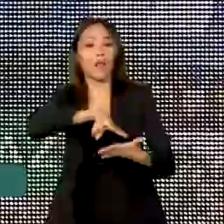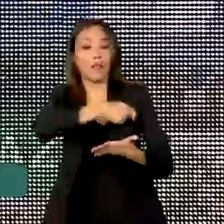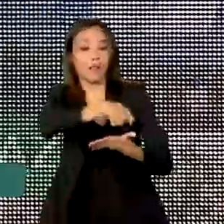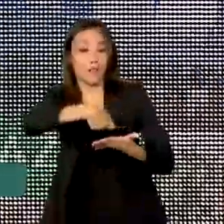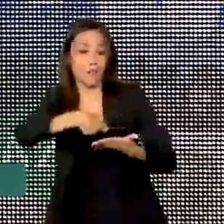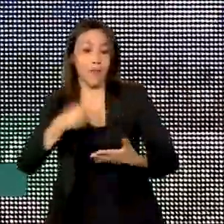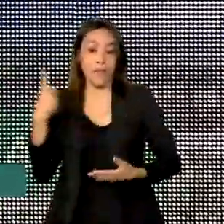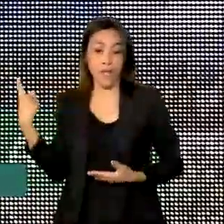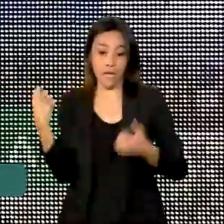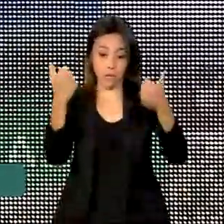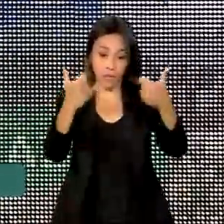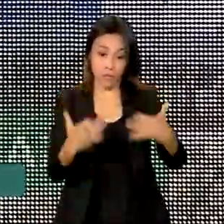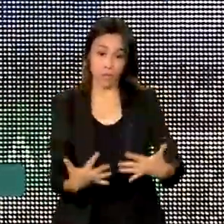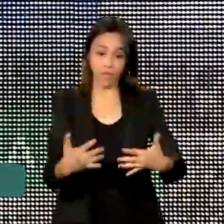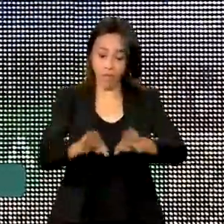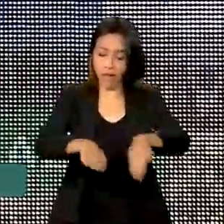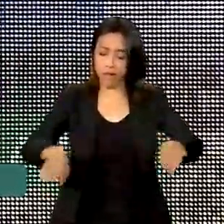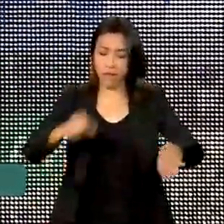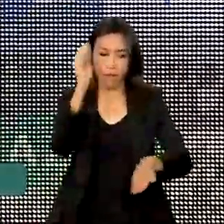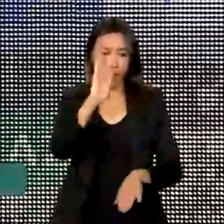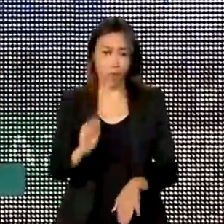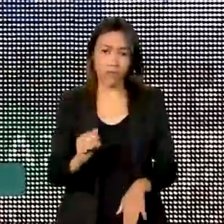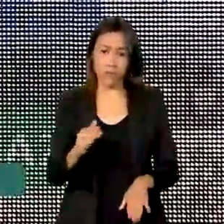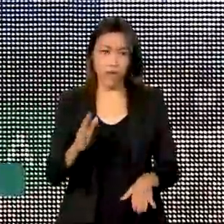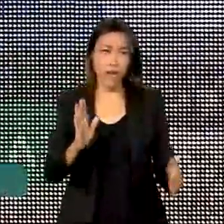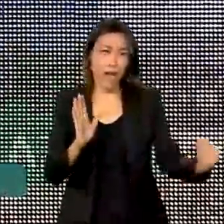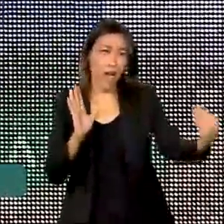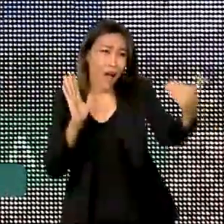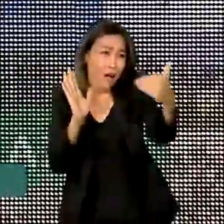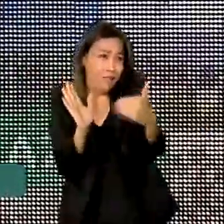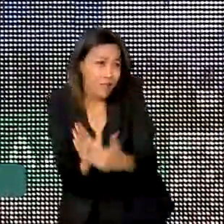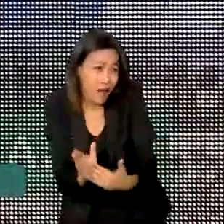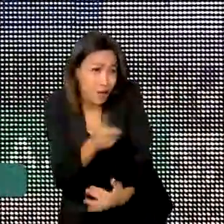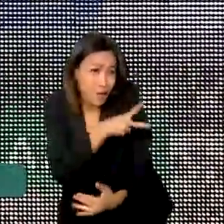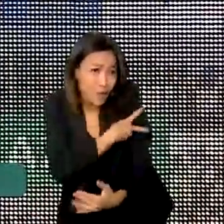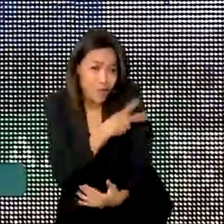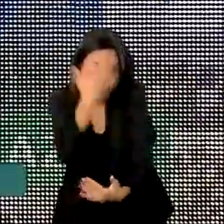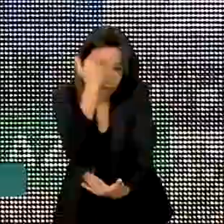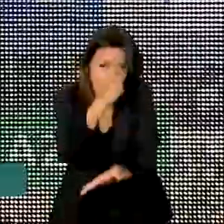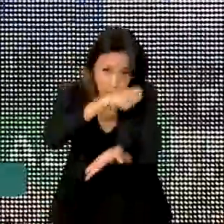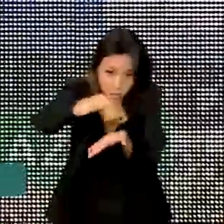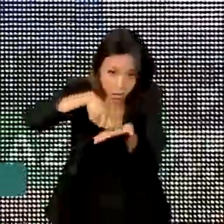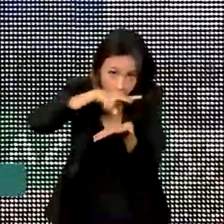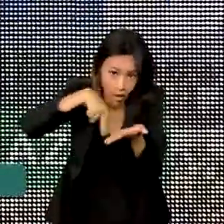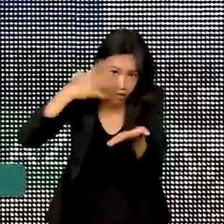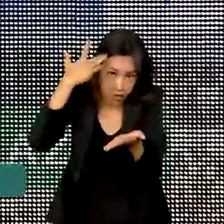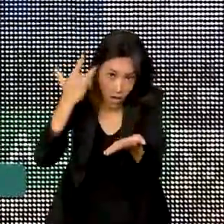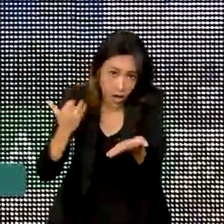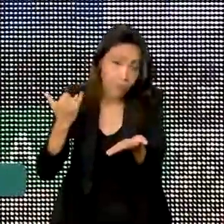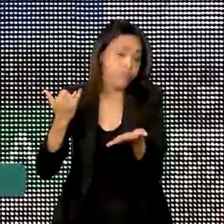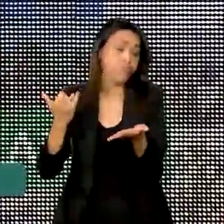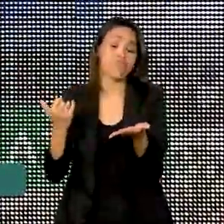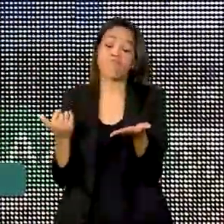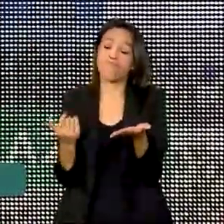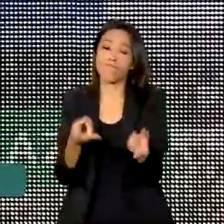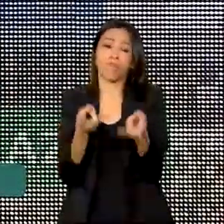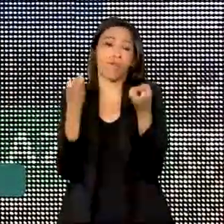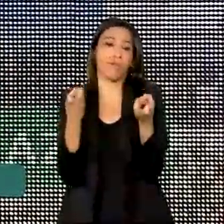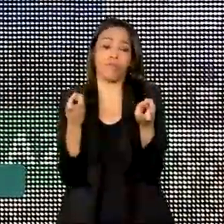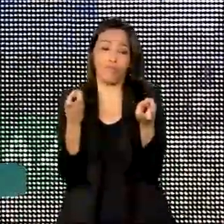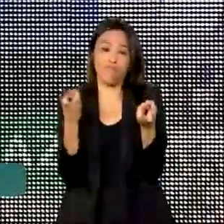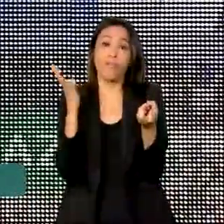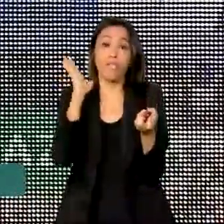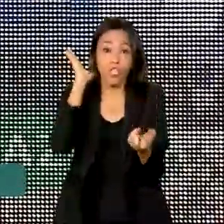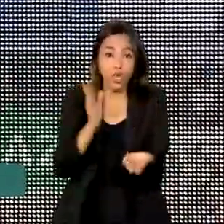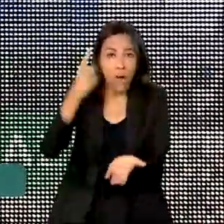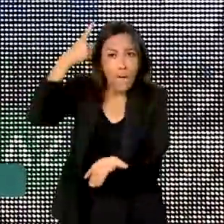Brasil as crianças não são alfabetizadas até o segundo ano de escolaridade. Nós construímos um pacto com os